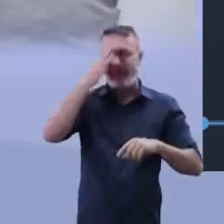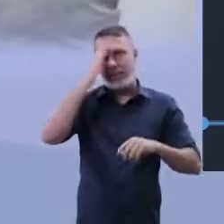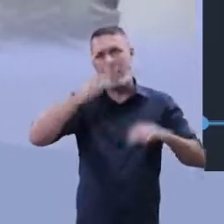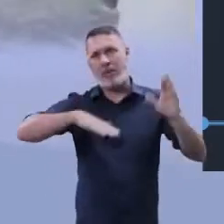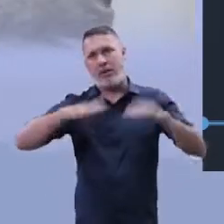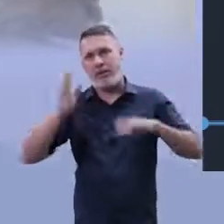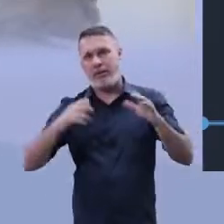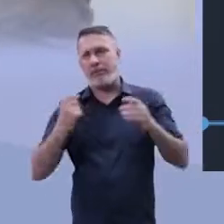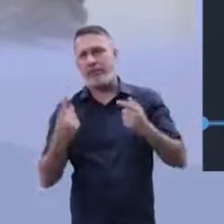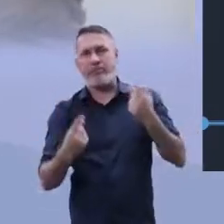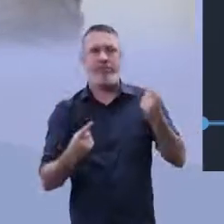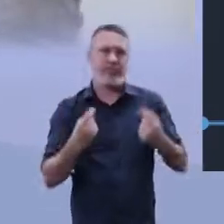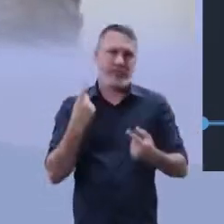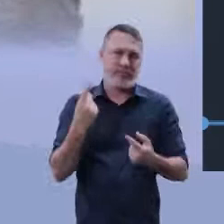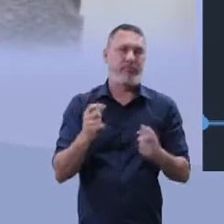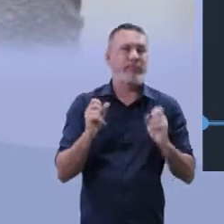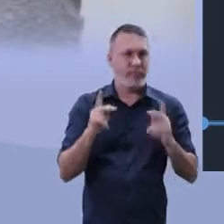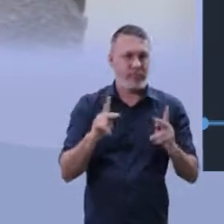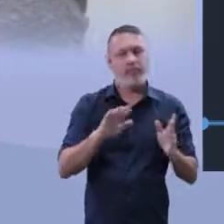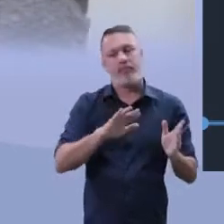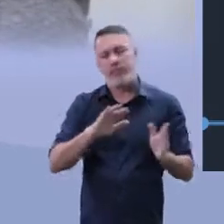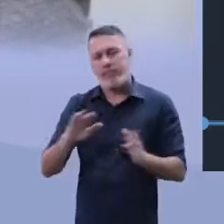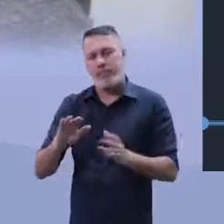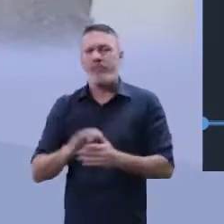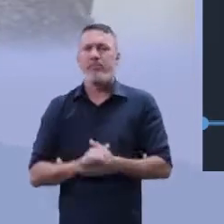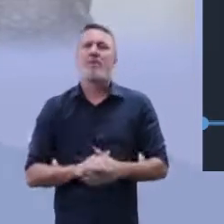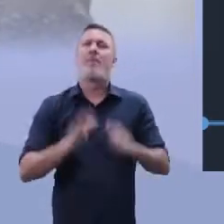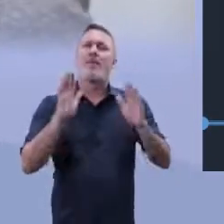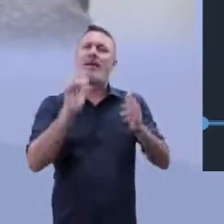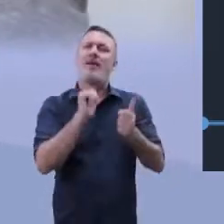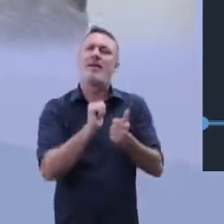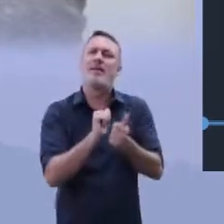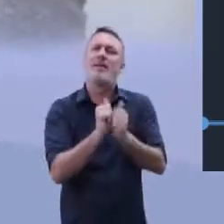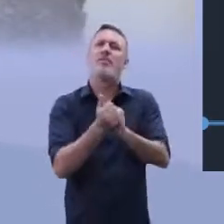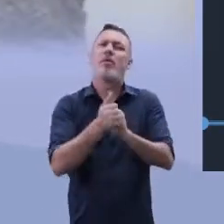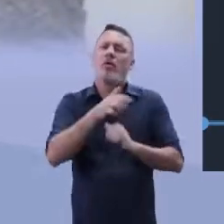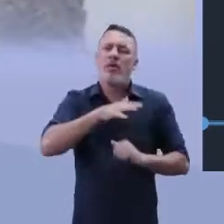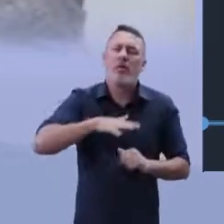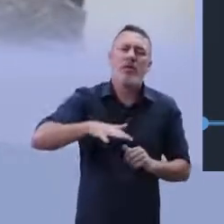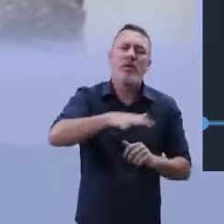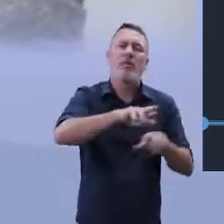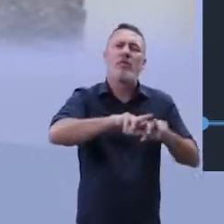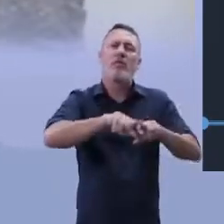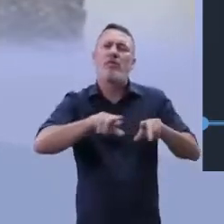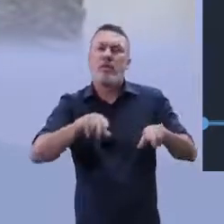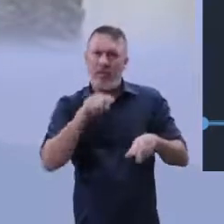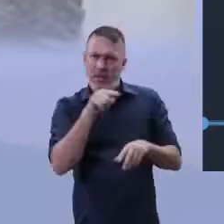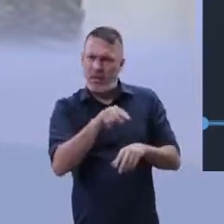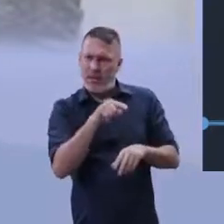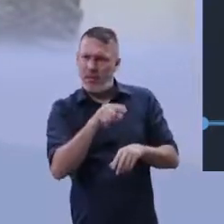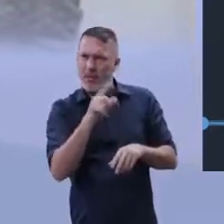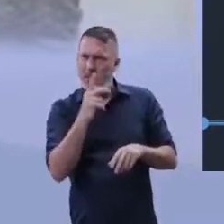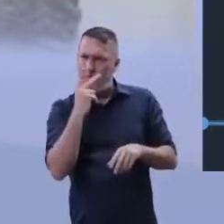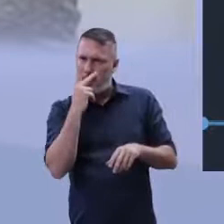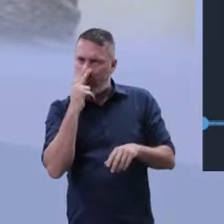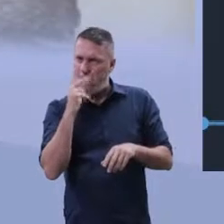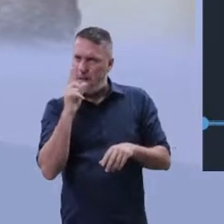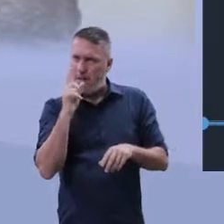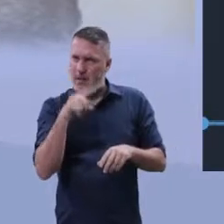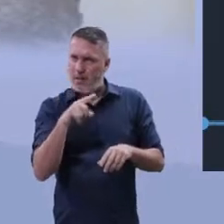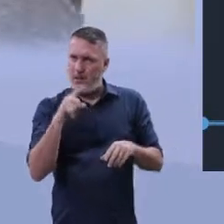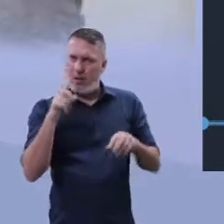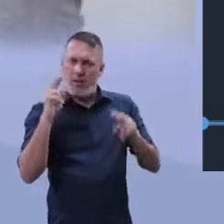e um milhão. Perfeito. Mas o esporte, ele é traçado como... O esporte, ele é